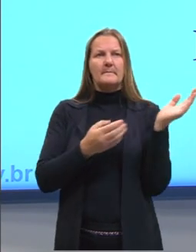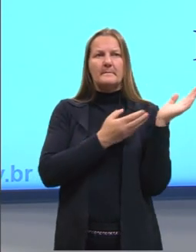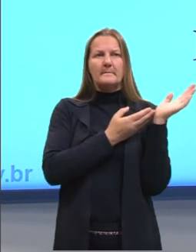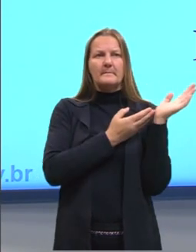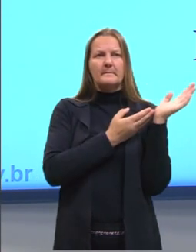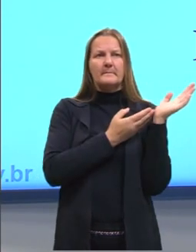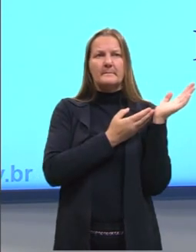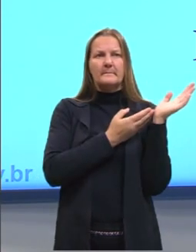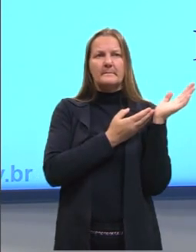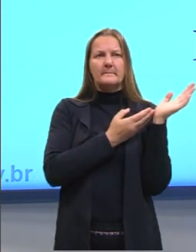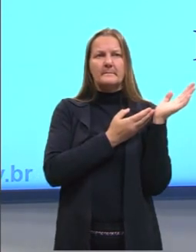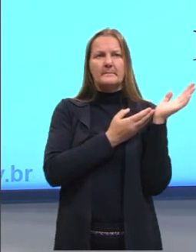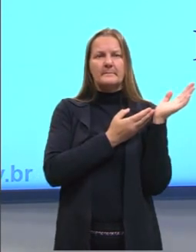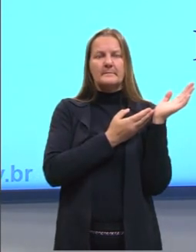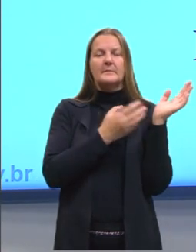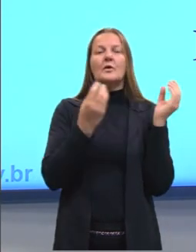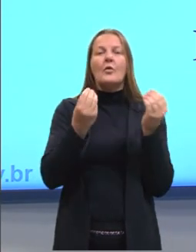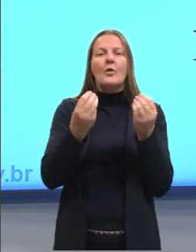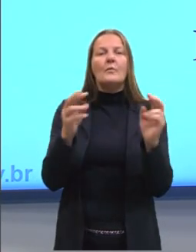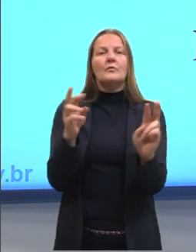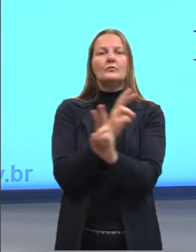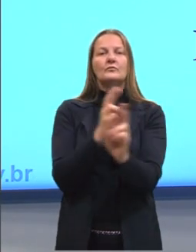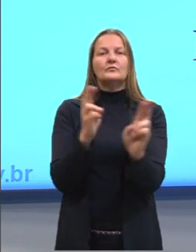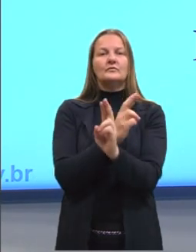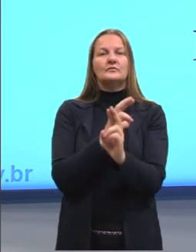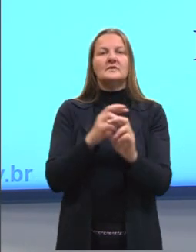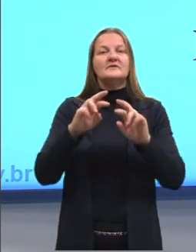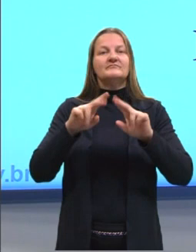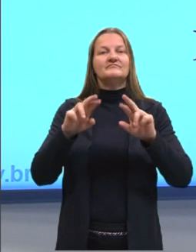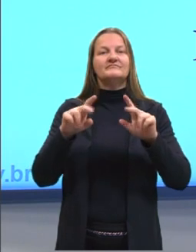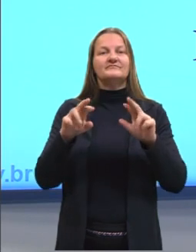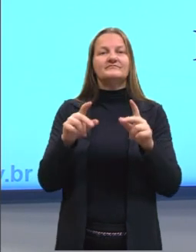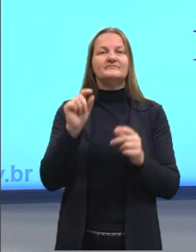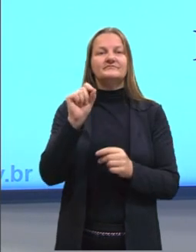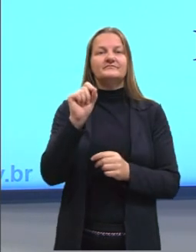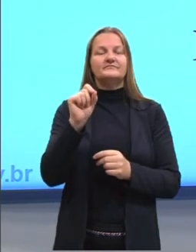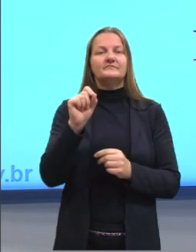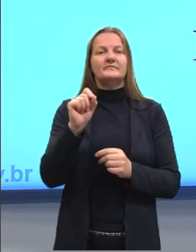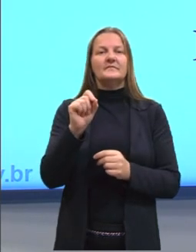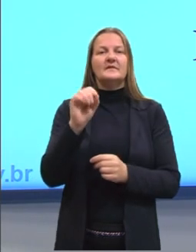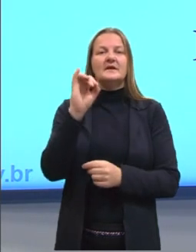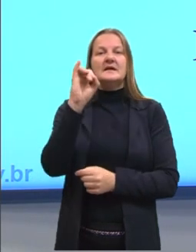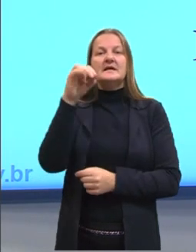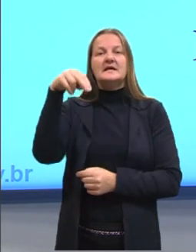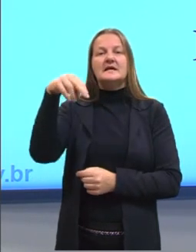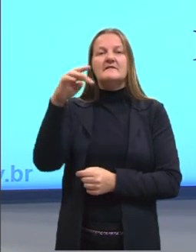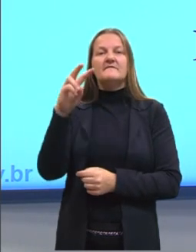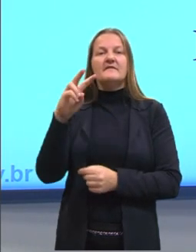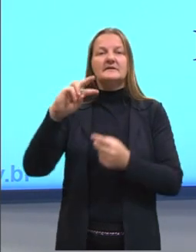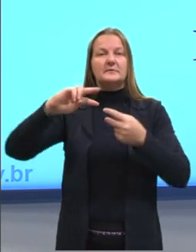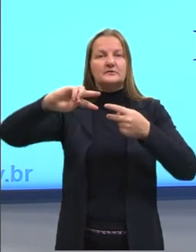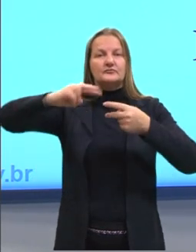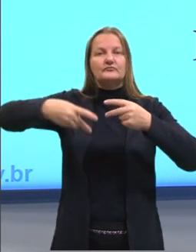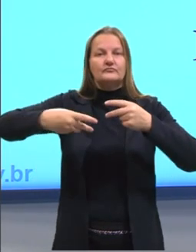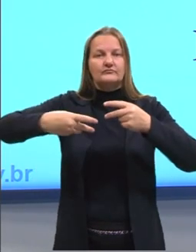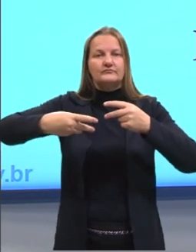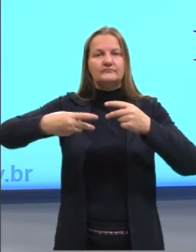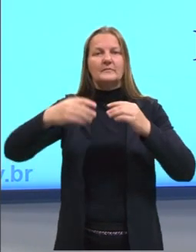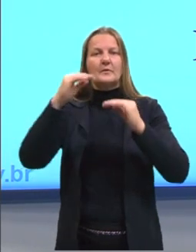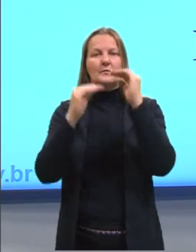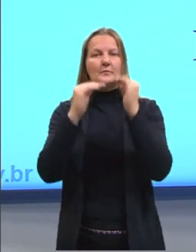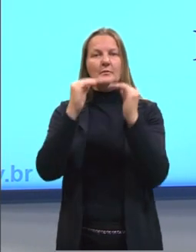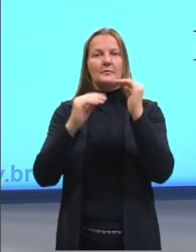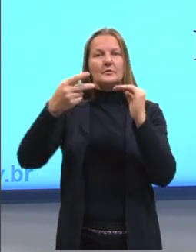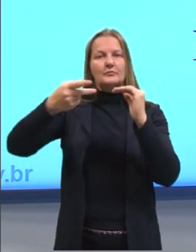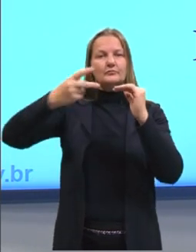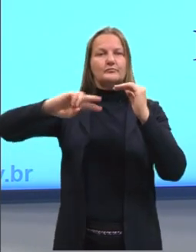relacionam? Agora, tem uma diferença. Eles são o que a gente chama de inversamente proporcionais. Porque a